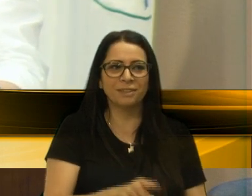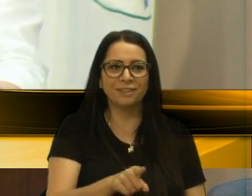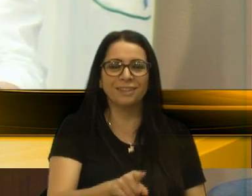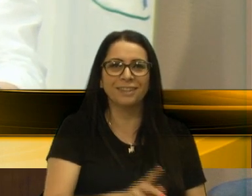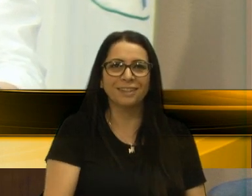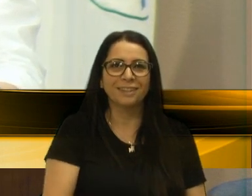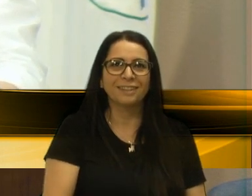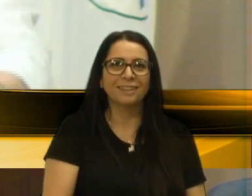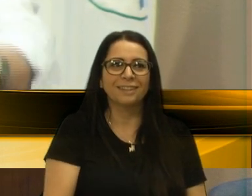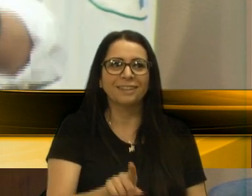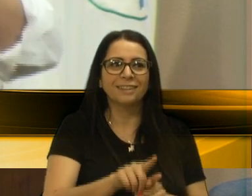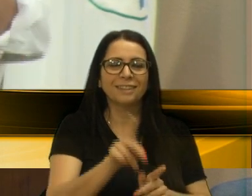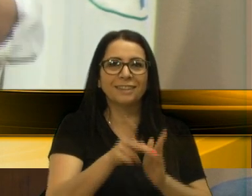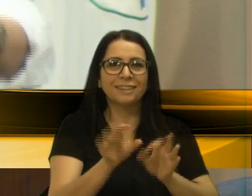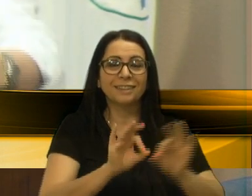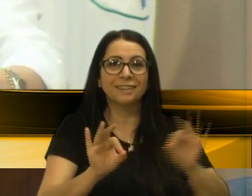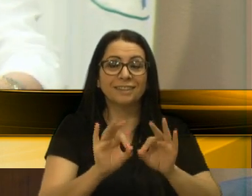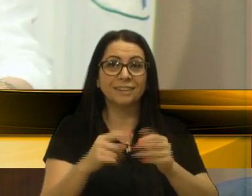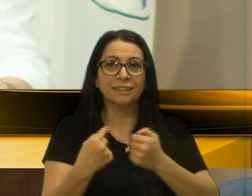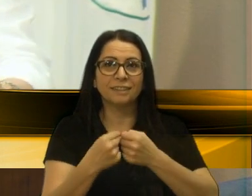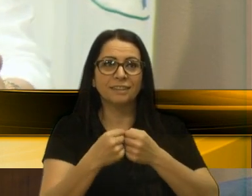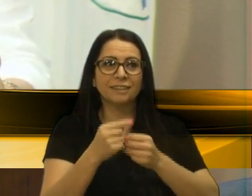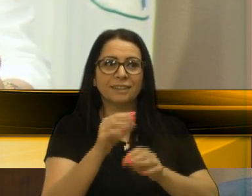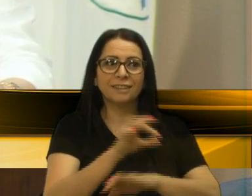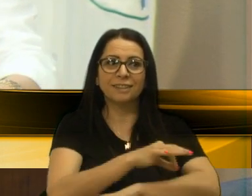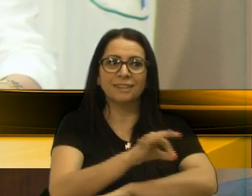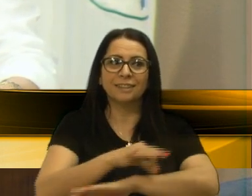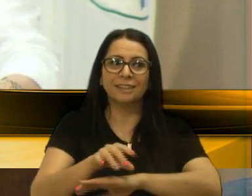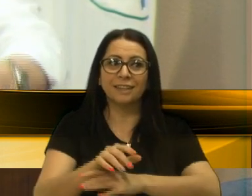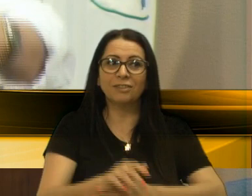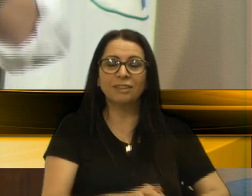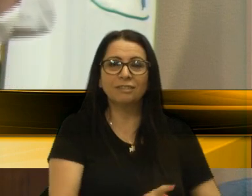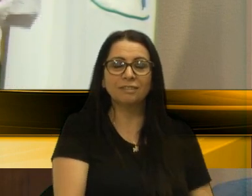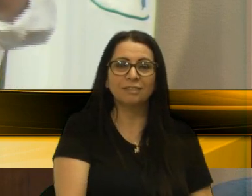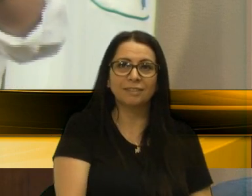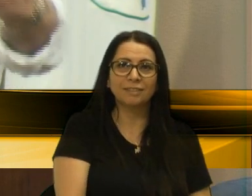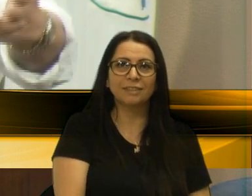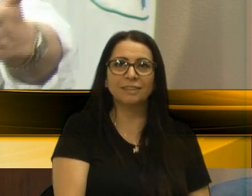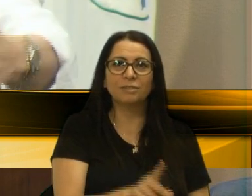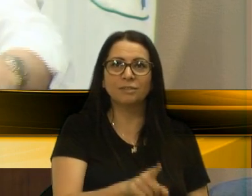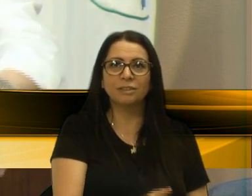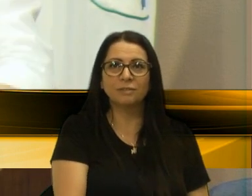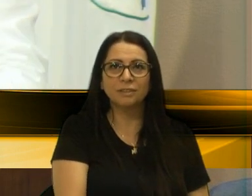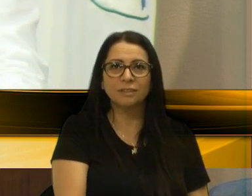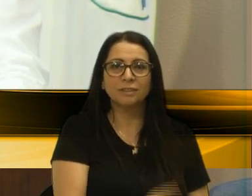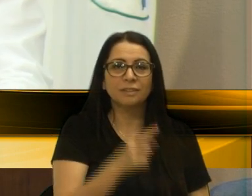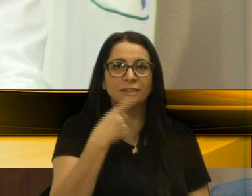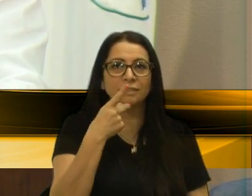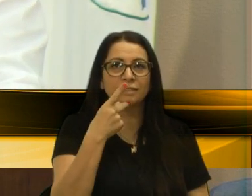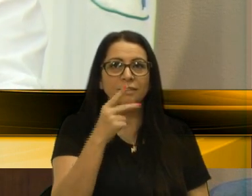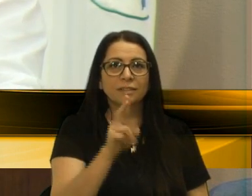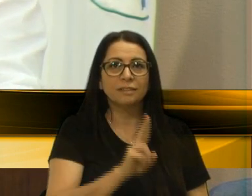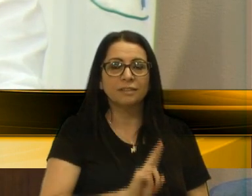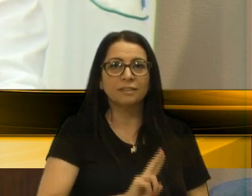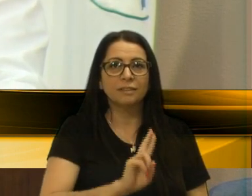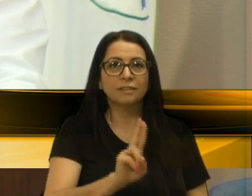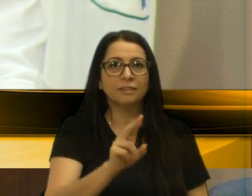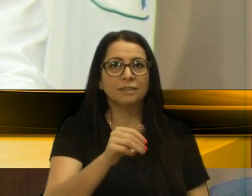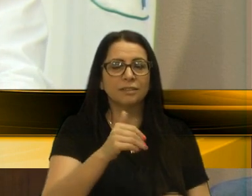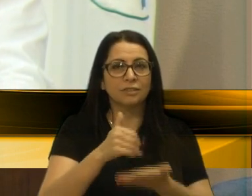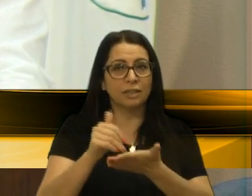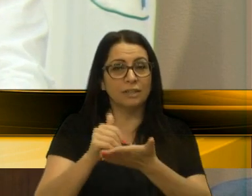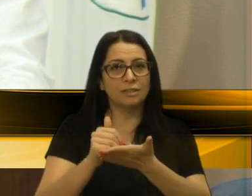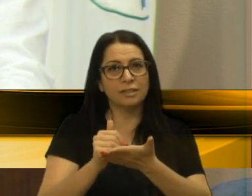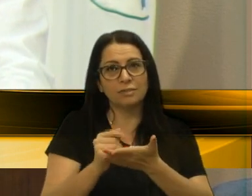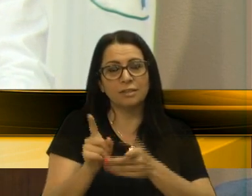diretor estão colocadas na arquiteta Rosana Guaresi, que é quem fala, pelo jeito, em nome do secretário Fernando.